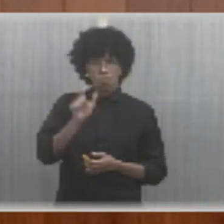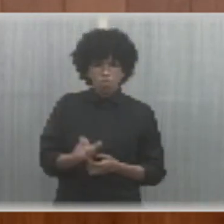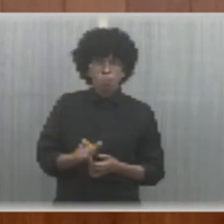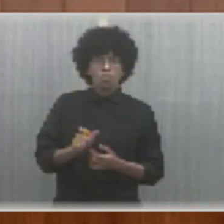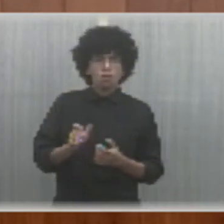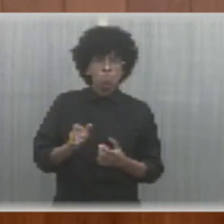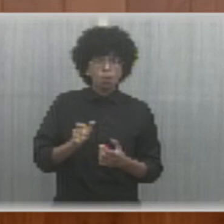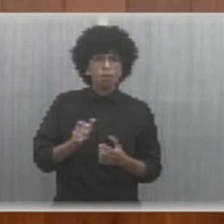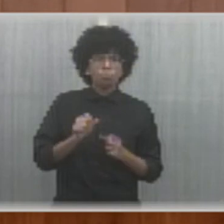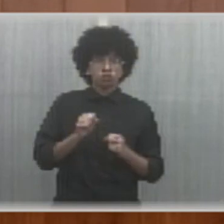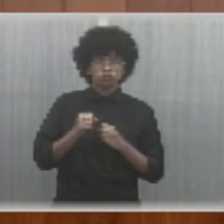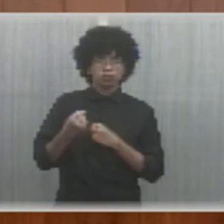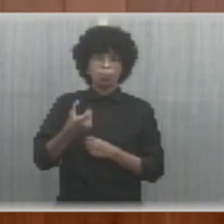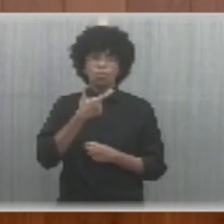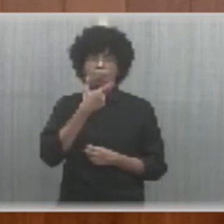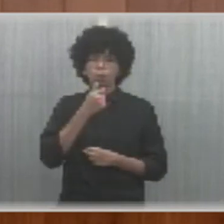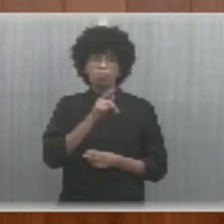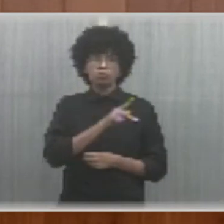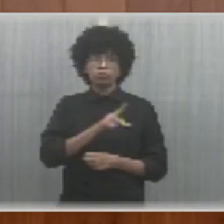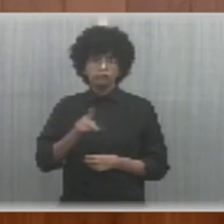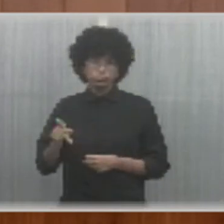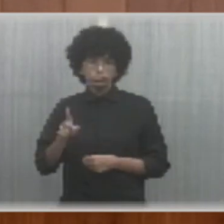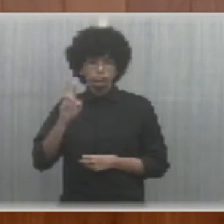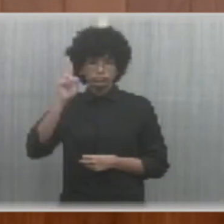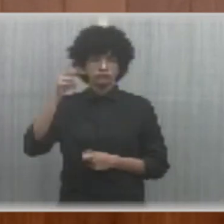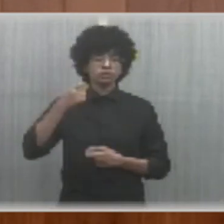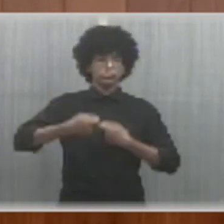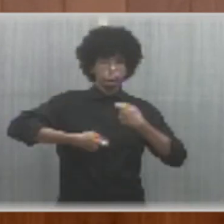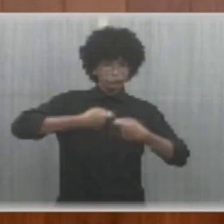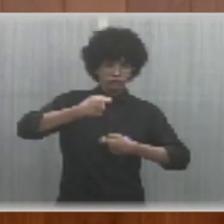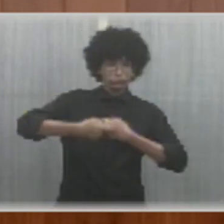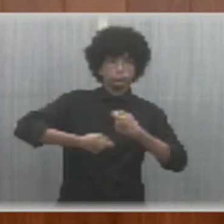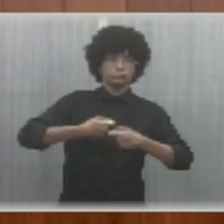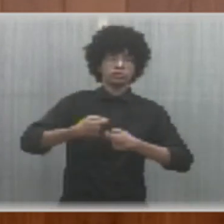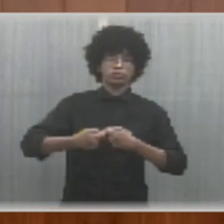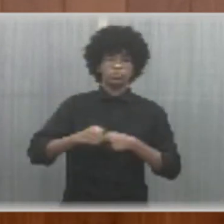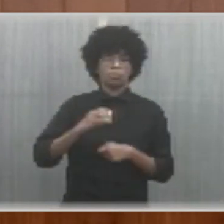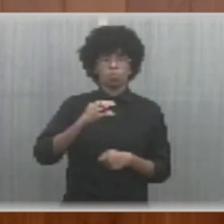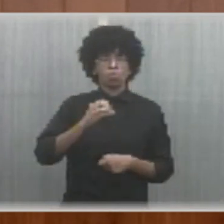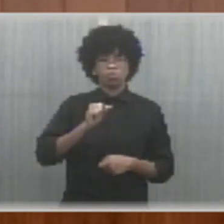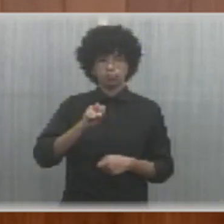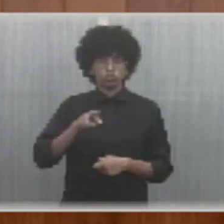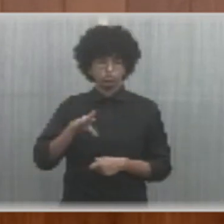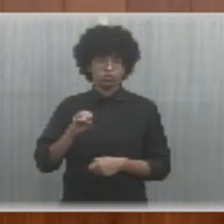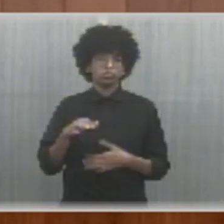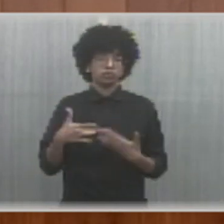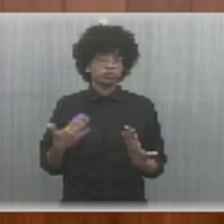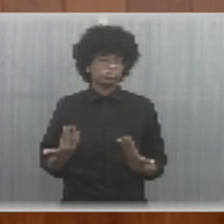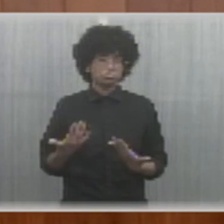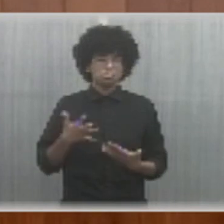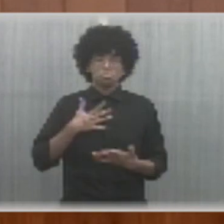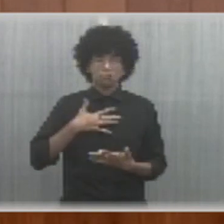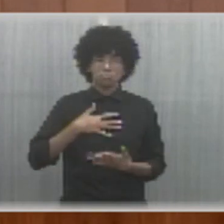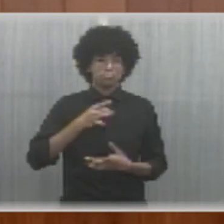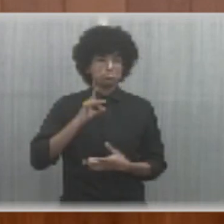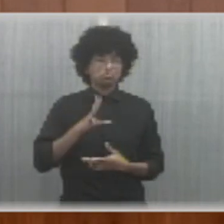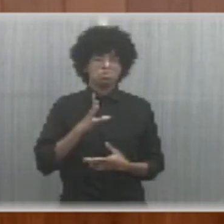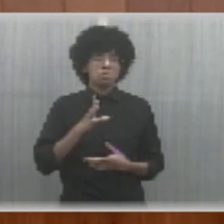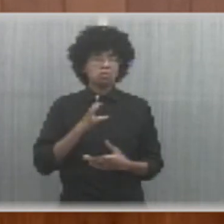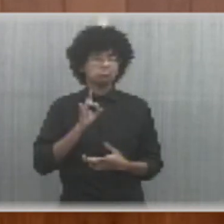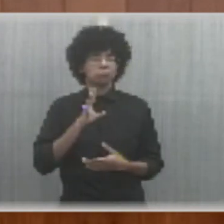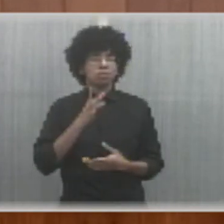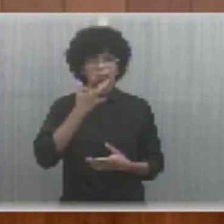que era o presidente, o gerente administrativo desse Consórcio Nordeste. Então, para mim, não passa de um cabide de emprego.